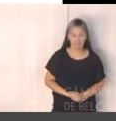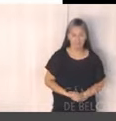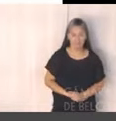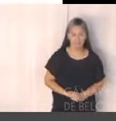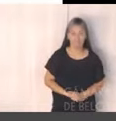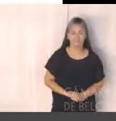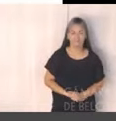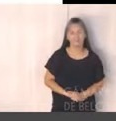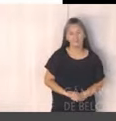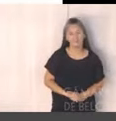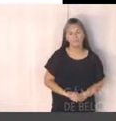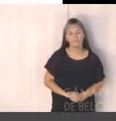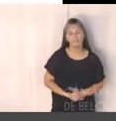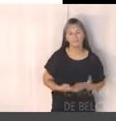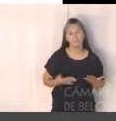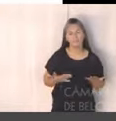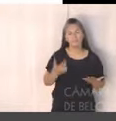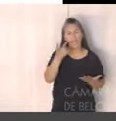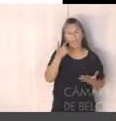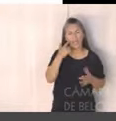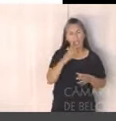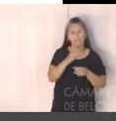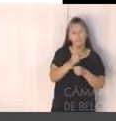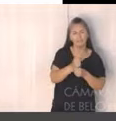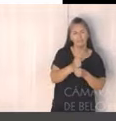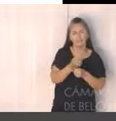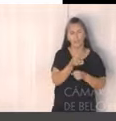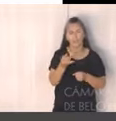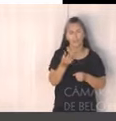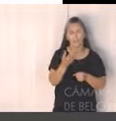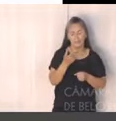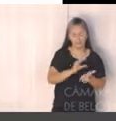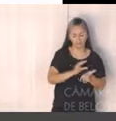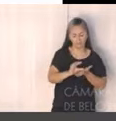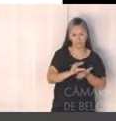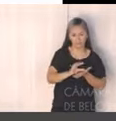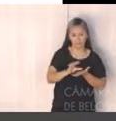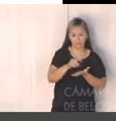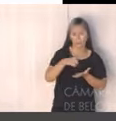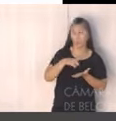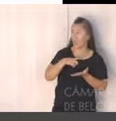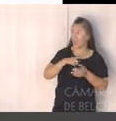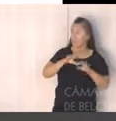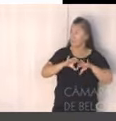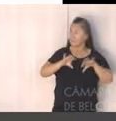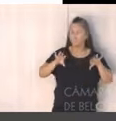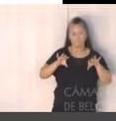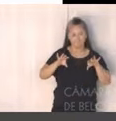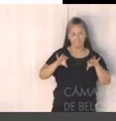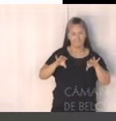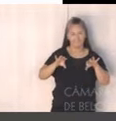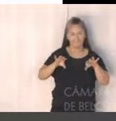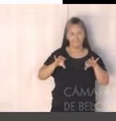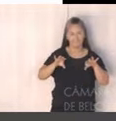Aqui, fazendo a estimativa de receita por tipo de recurso, a gente tem aqui a separação entre recursos ordinários e